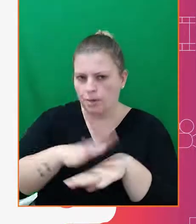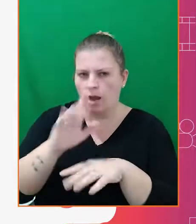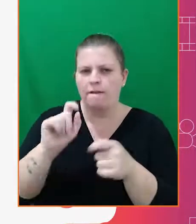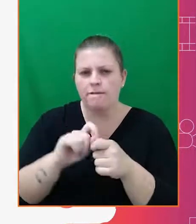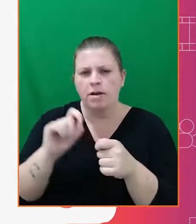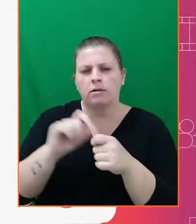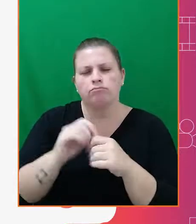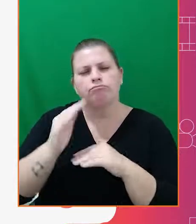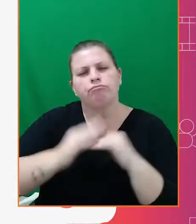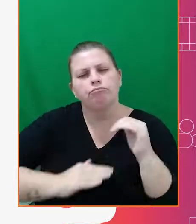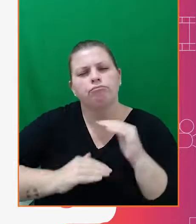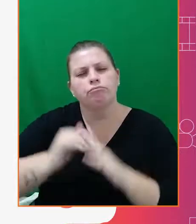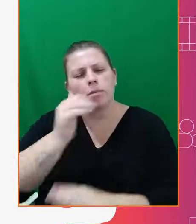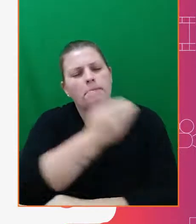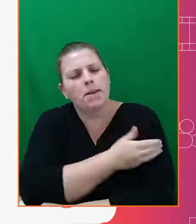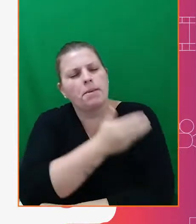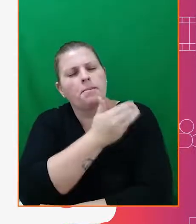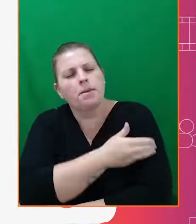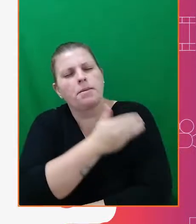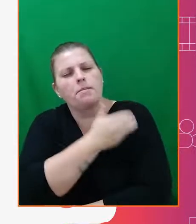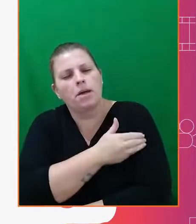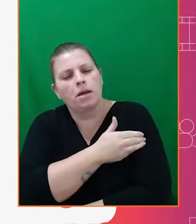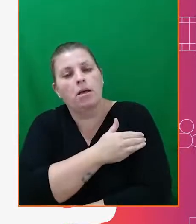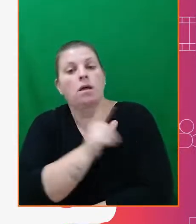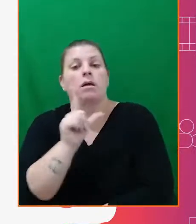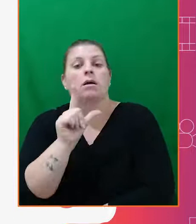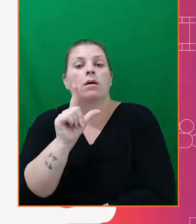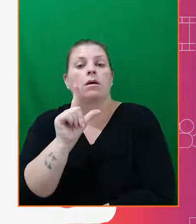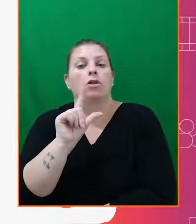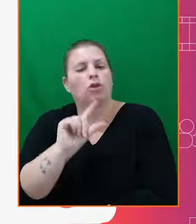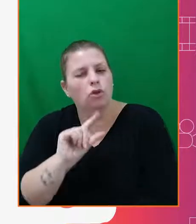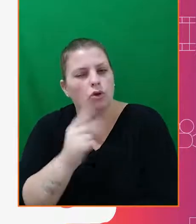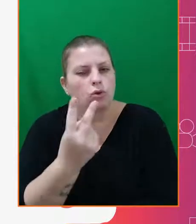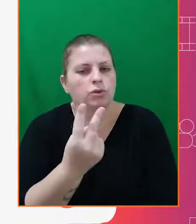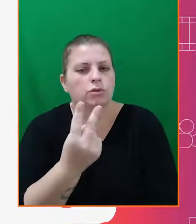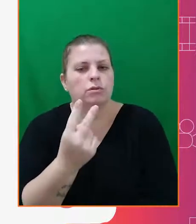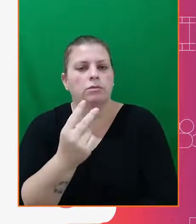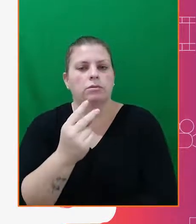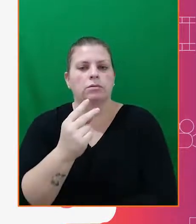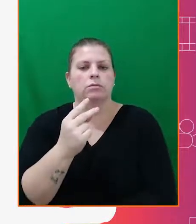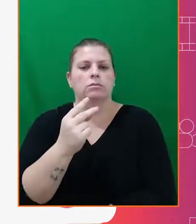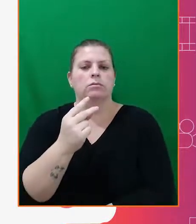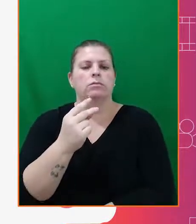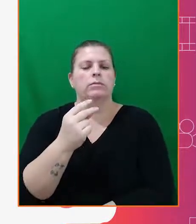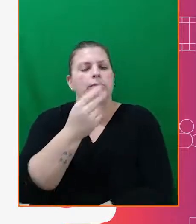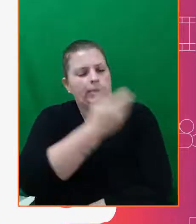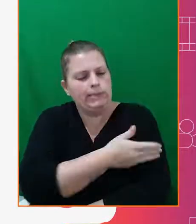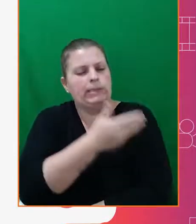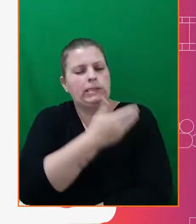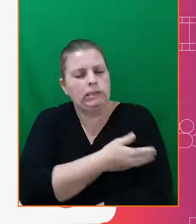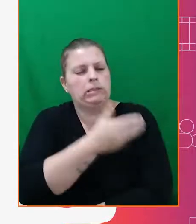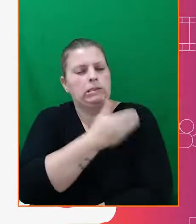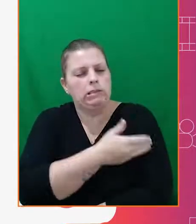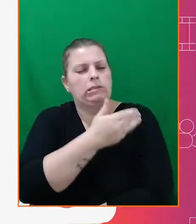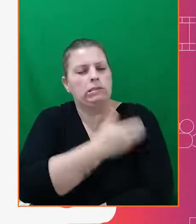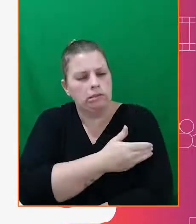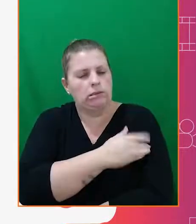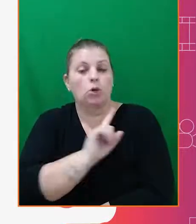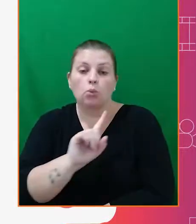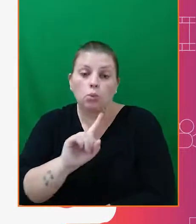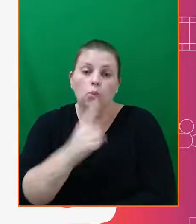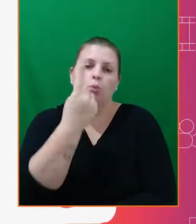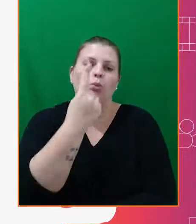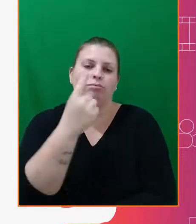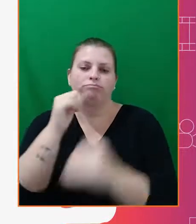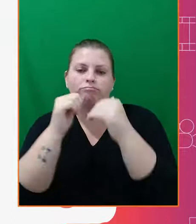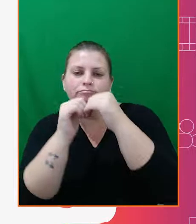fazer alguns desenhos, reduza para apenas duas linhas. E depois de mais alguns desenhos, reduza então